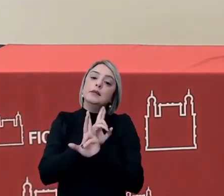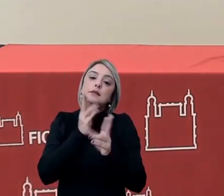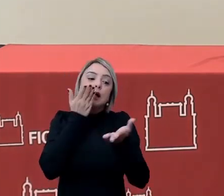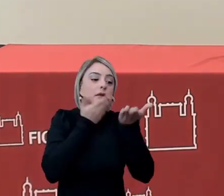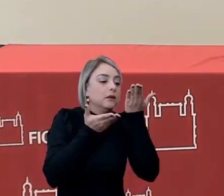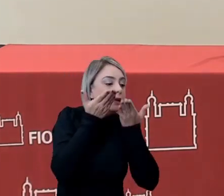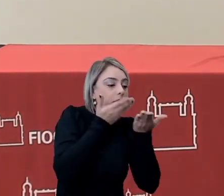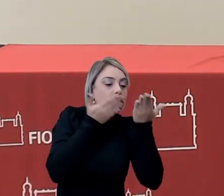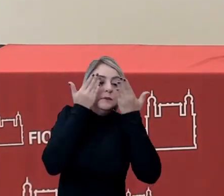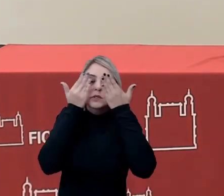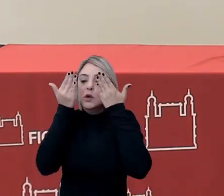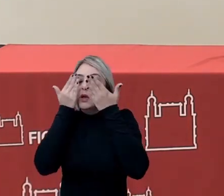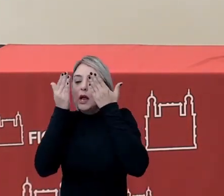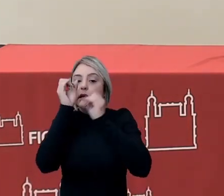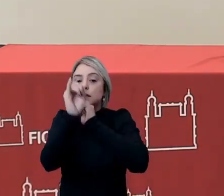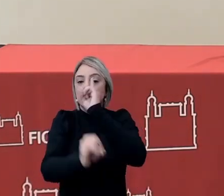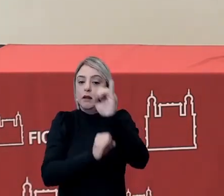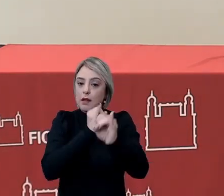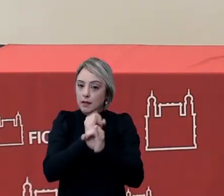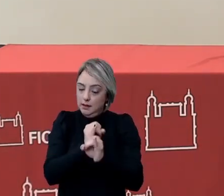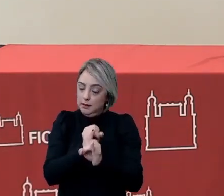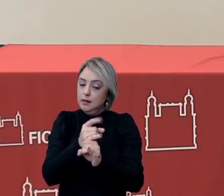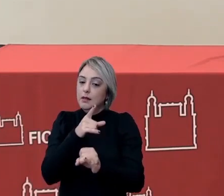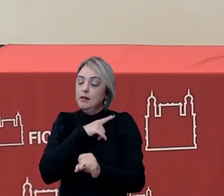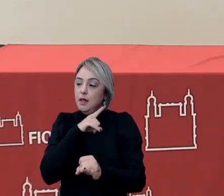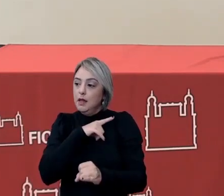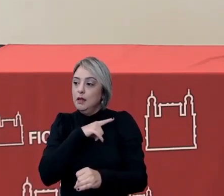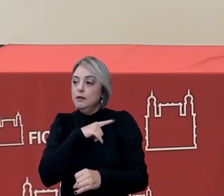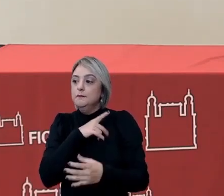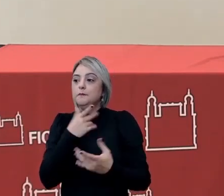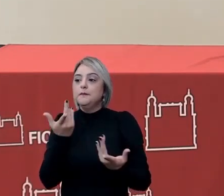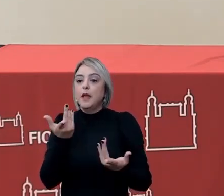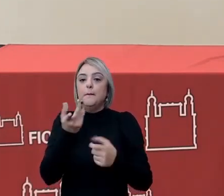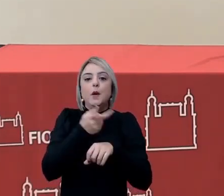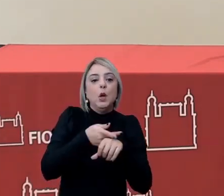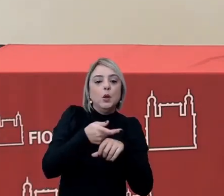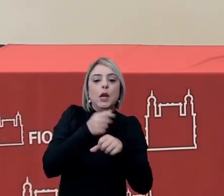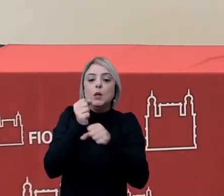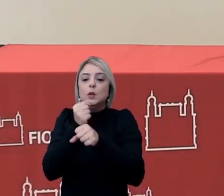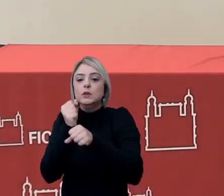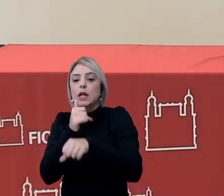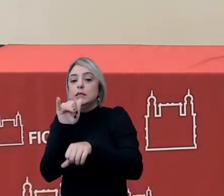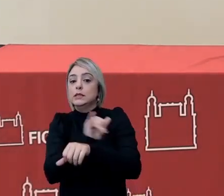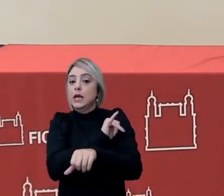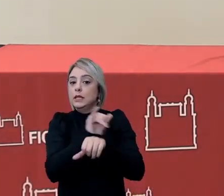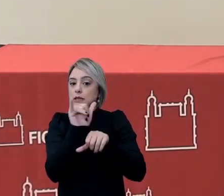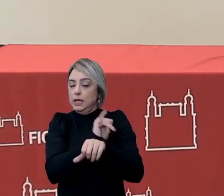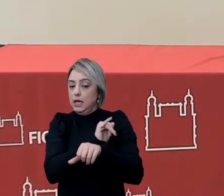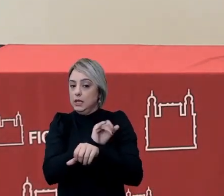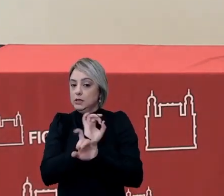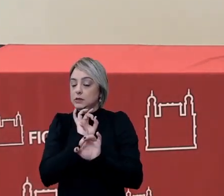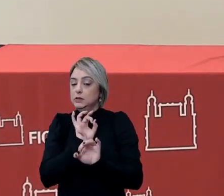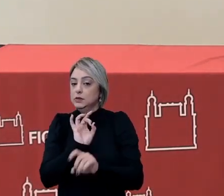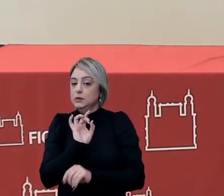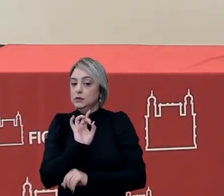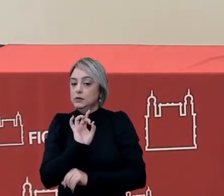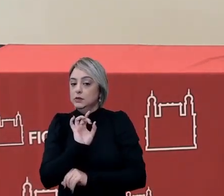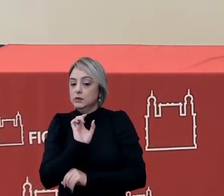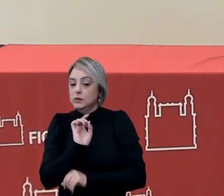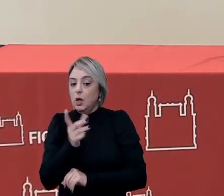atendimento psicológico online a gente tem buscado construir estratégias só assim